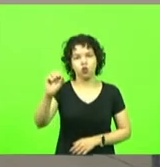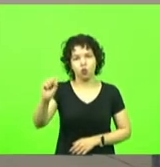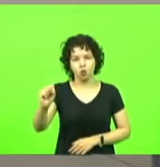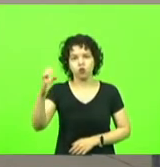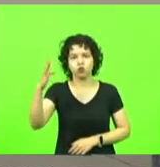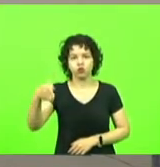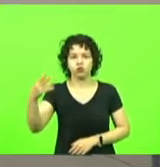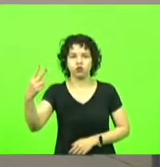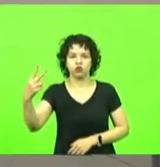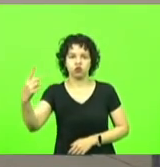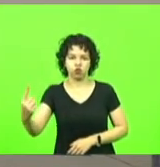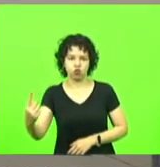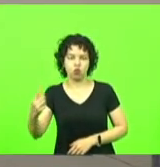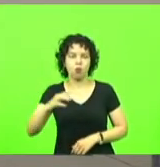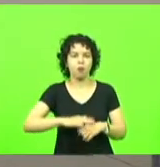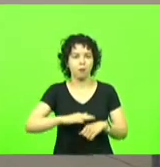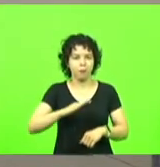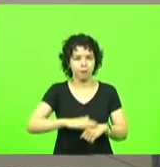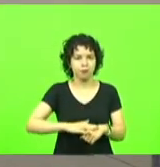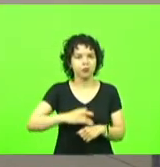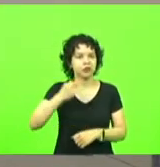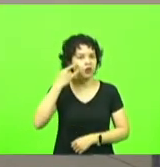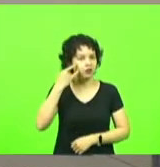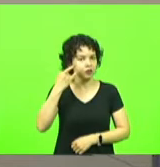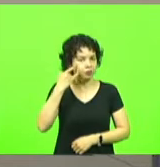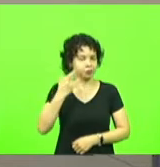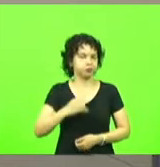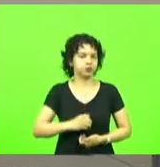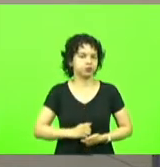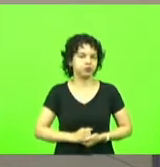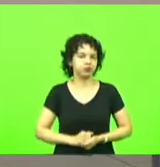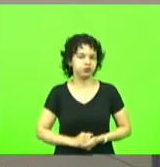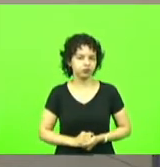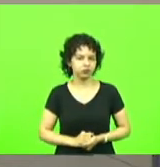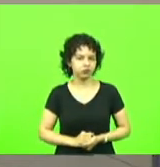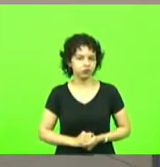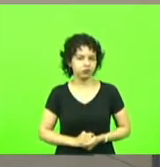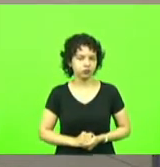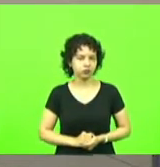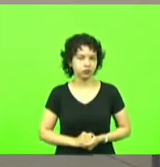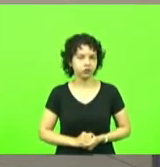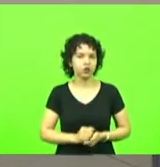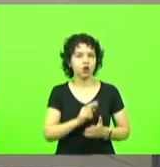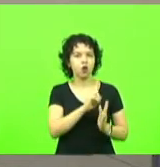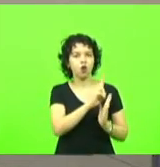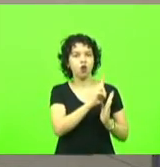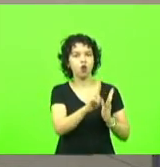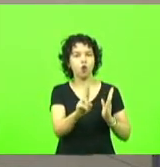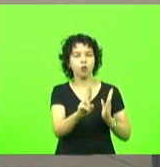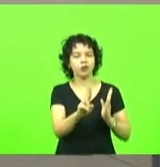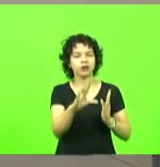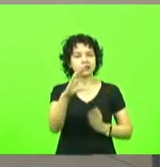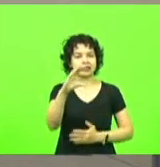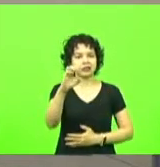deputado Mauro de Nadal denomina Celso Marrasca